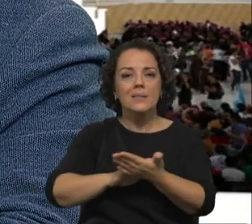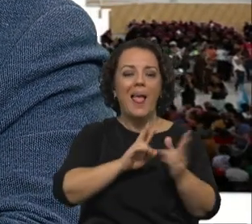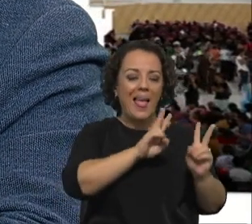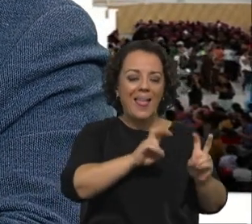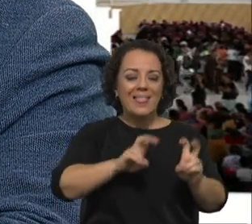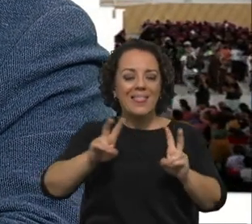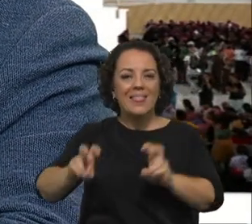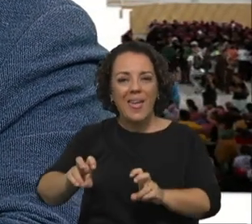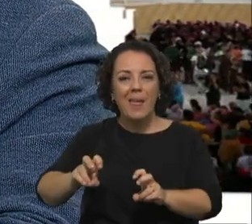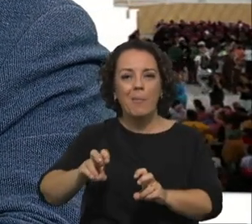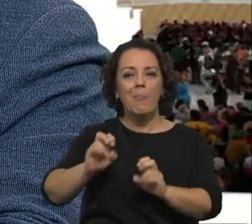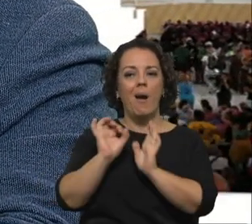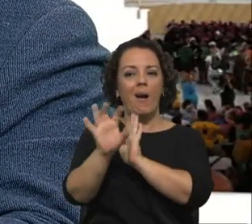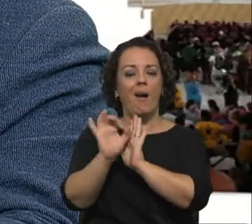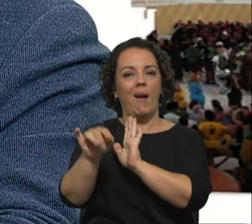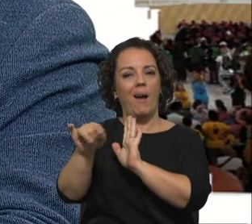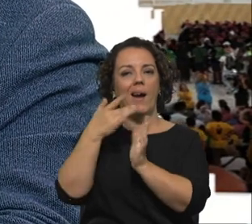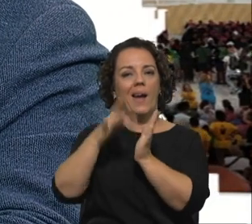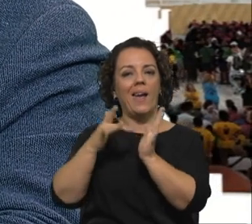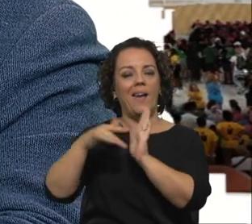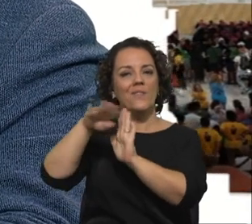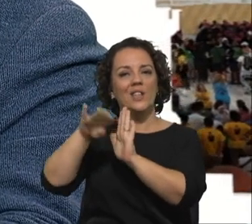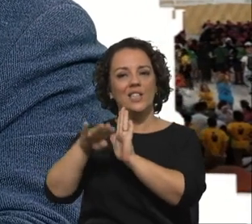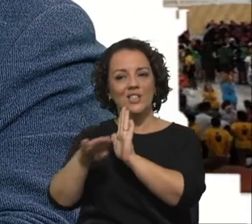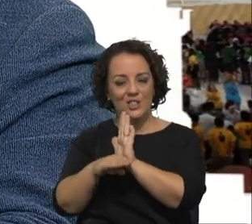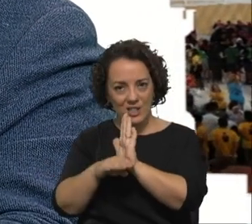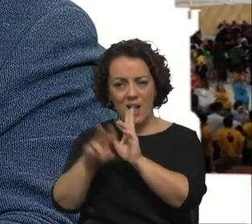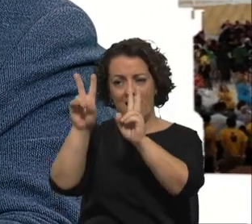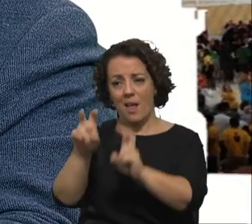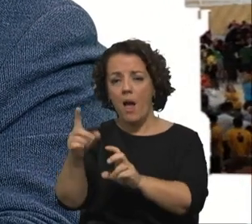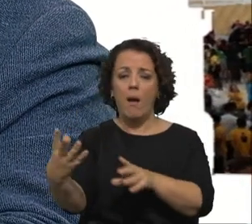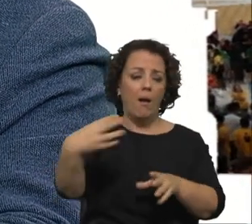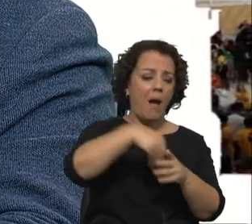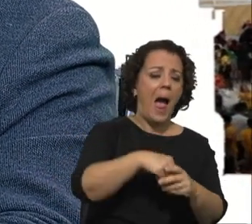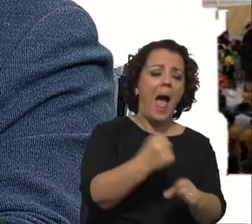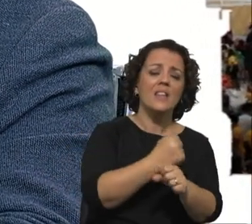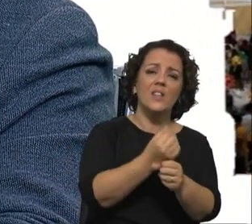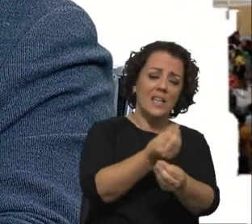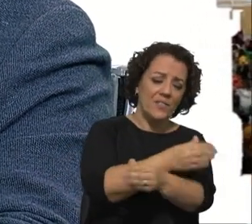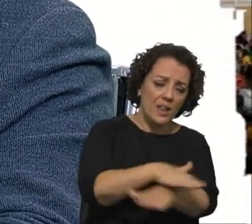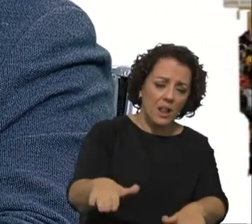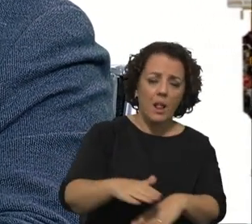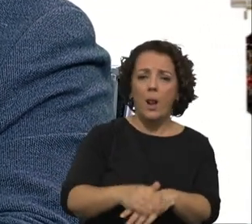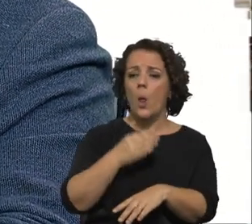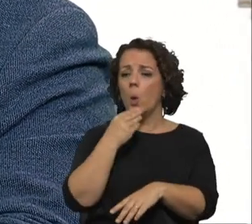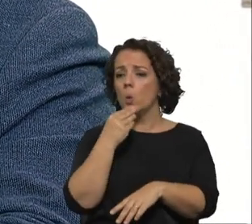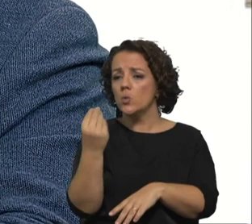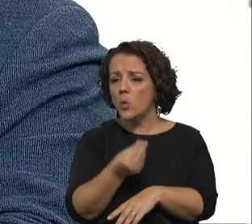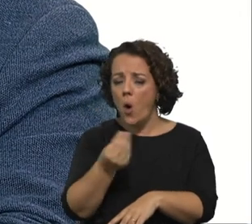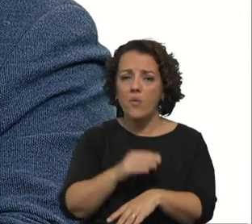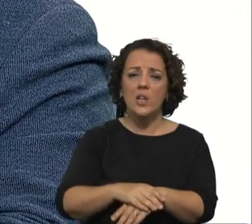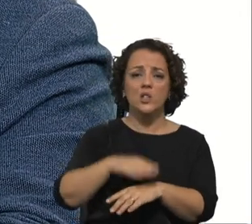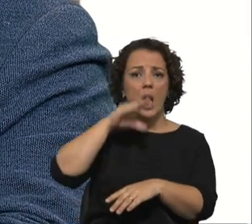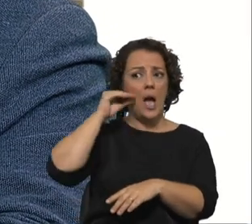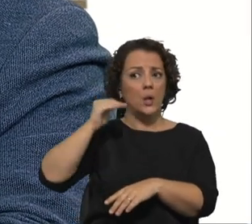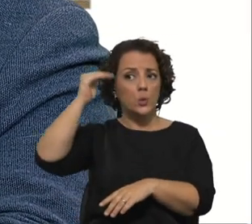lançamos nas revistas são trabalhados em atividades infantis, adolescentes, jovens, adultos, portanto, é